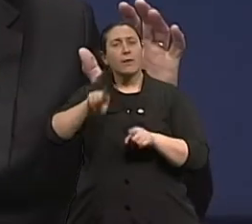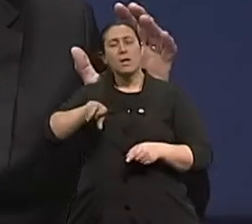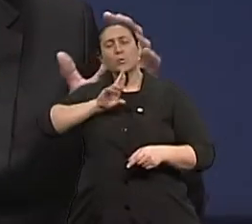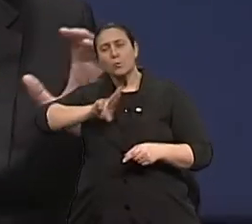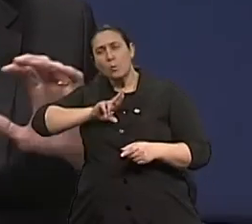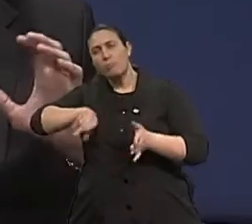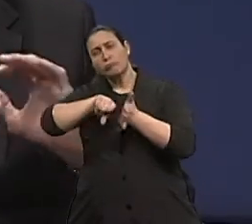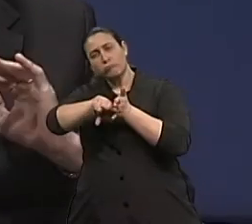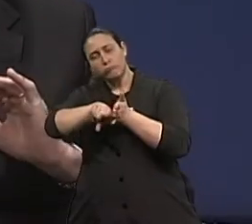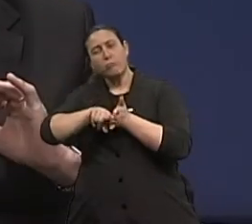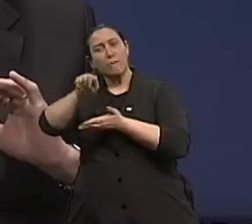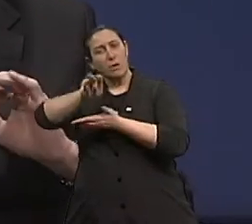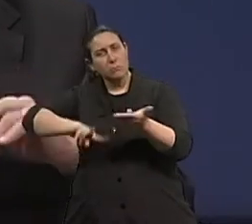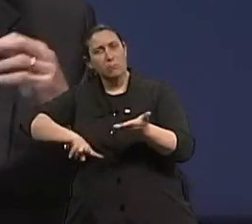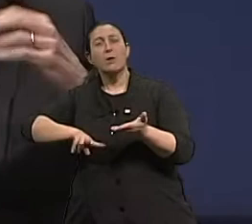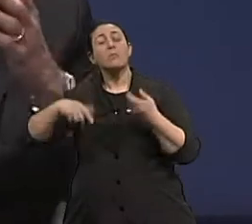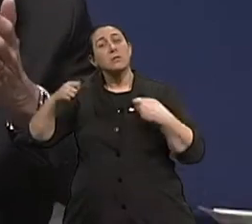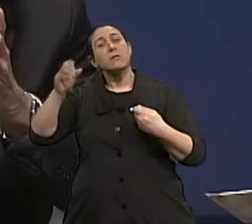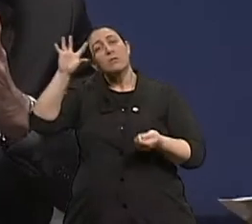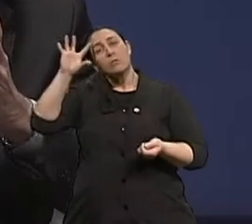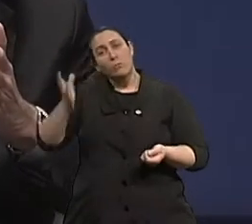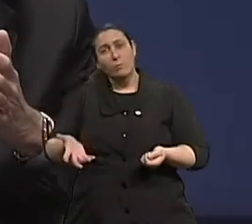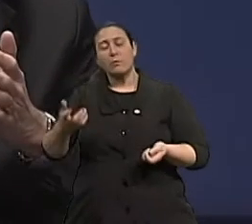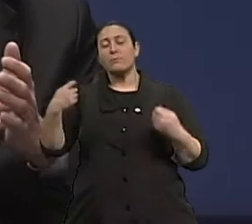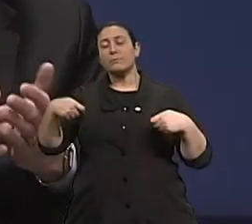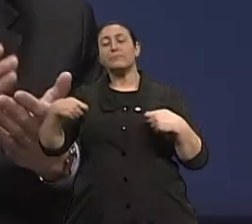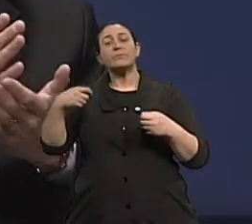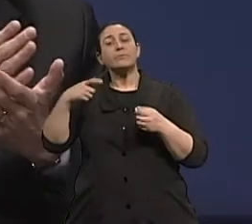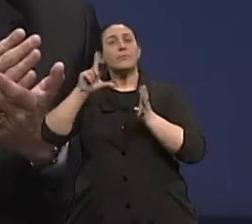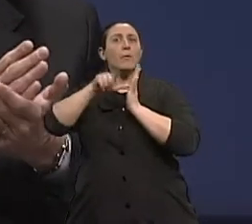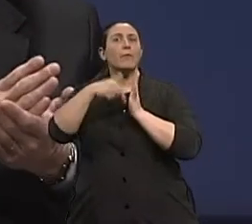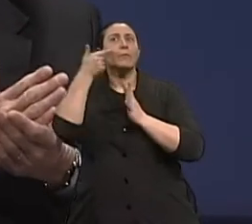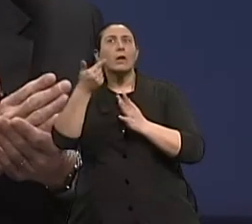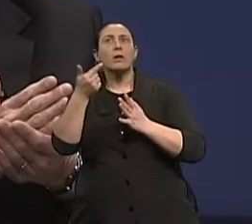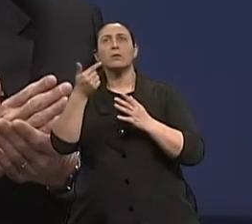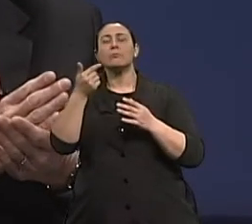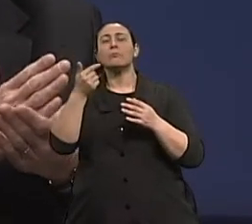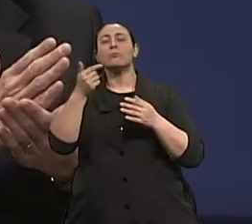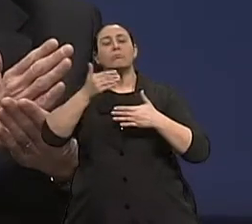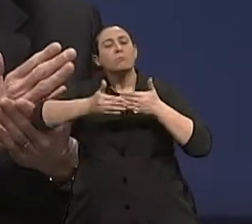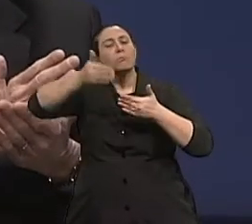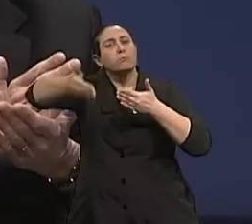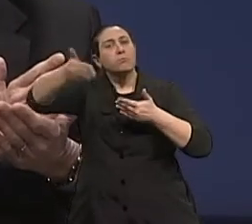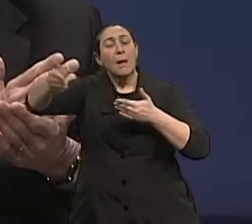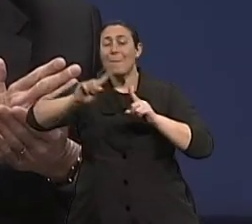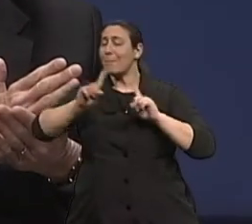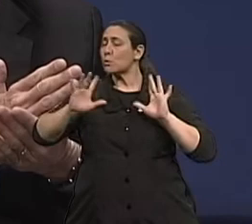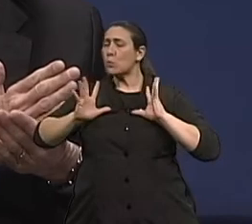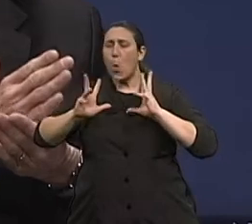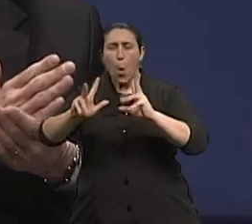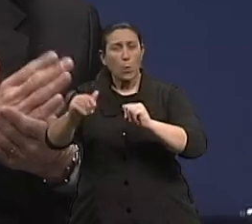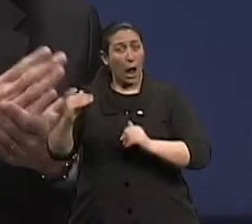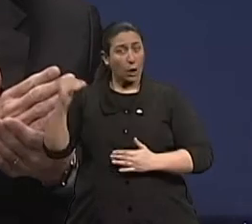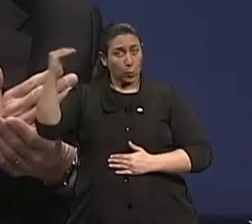avaliação, é que a gente vai determinar o intervalo das próximas consultas. ok. Mas todo adulto, a partir dos 20 anos,